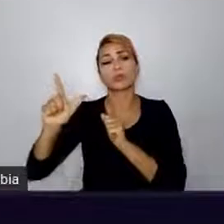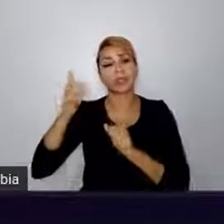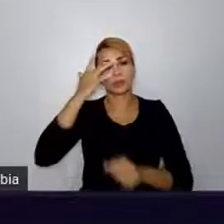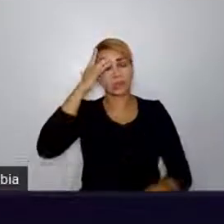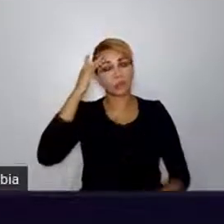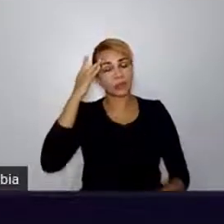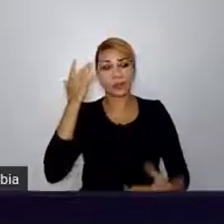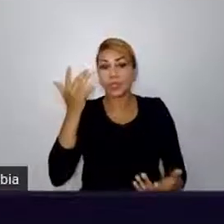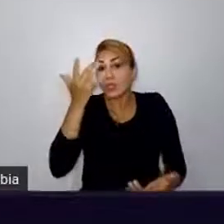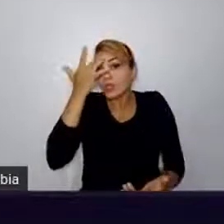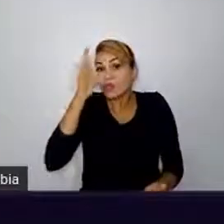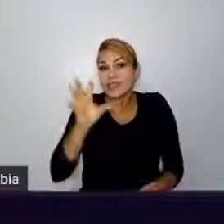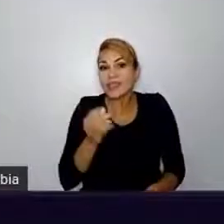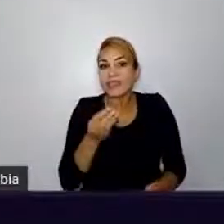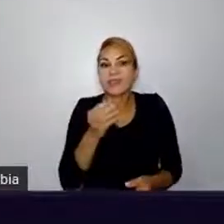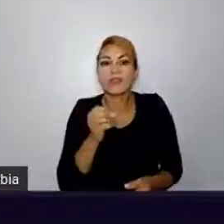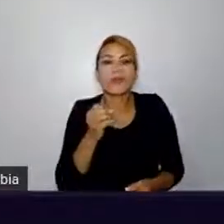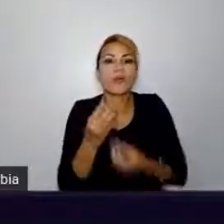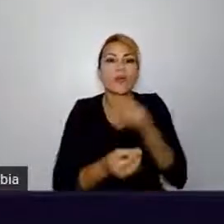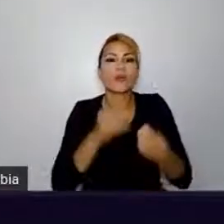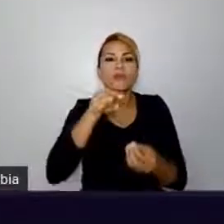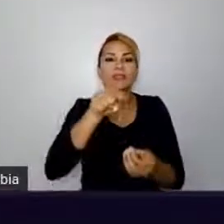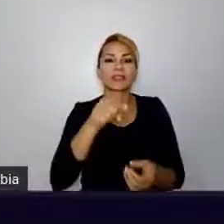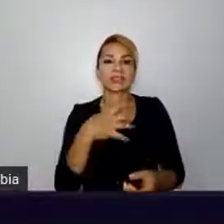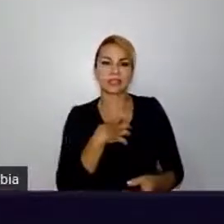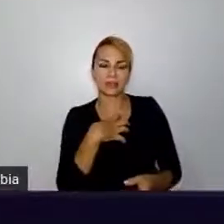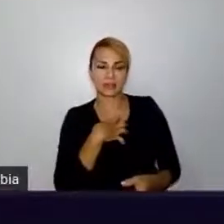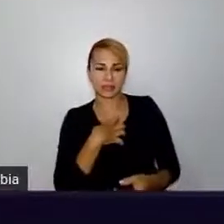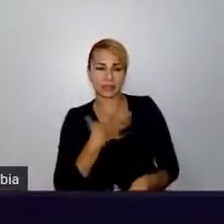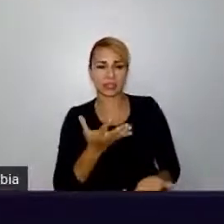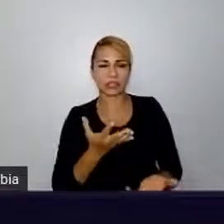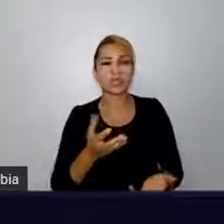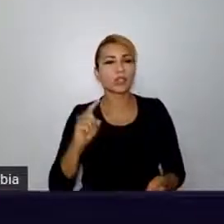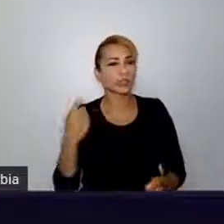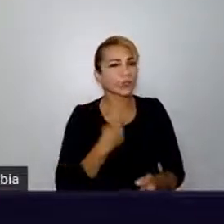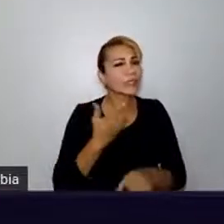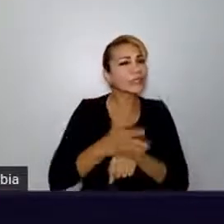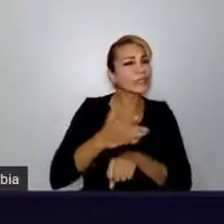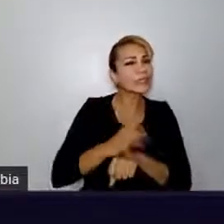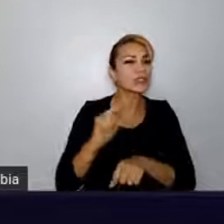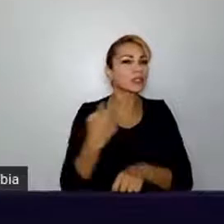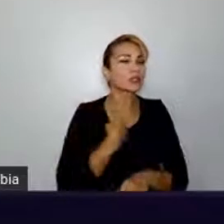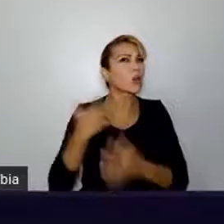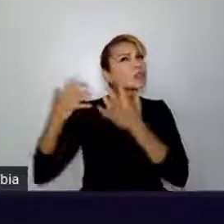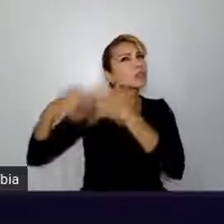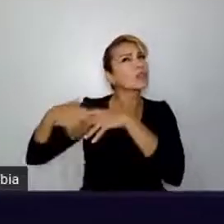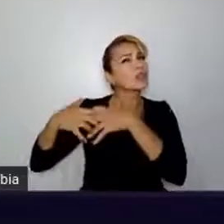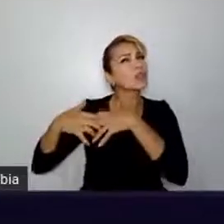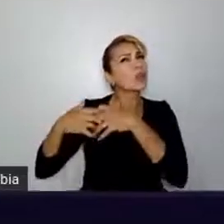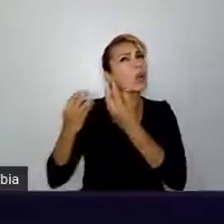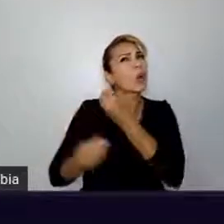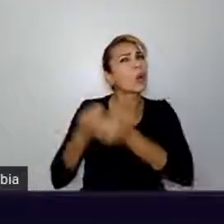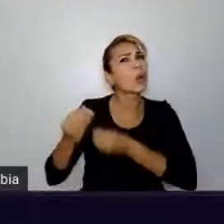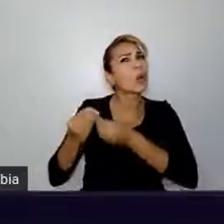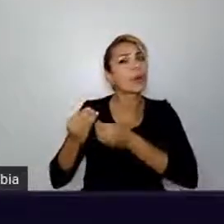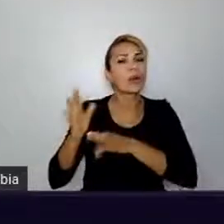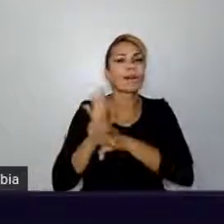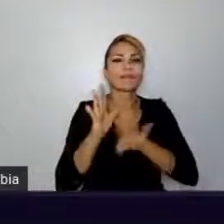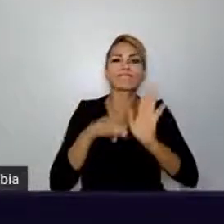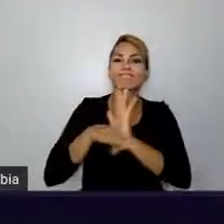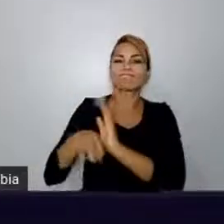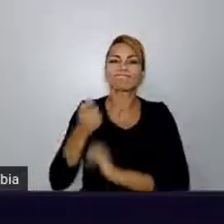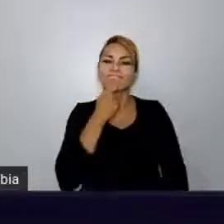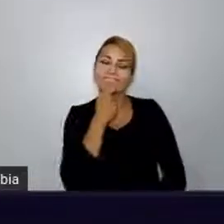gente acabou de fazer, mas para mim é simplesmente bizarro pensar num mundo sem colaboração. Não só dentro da área de